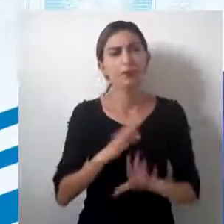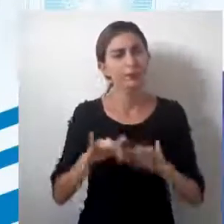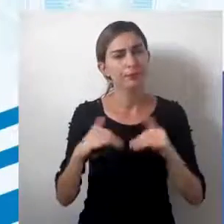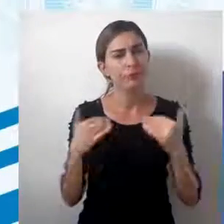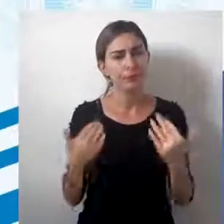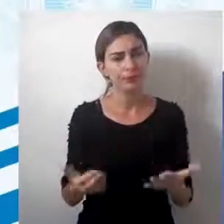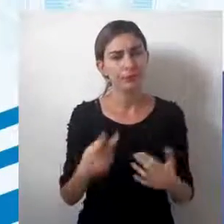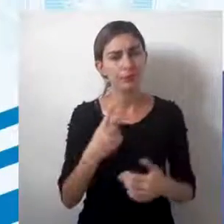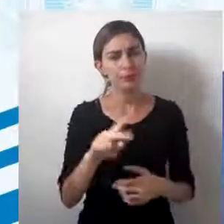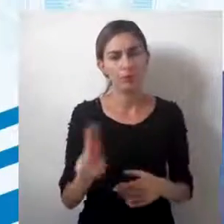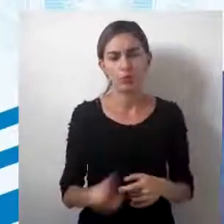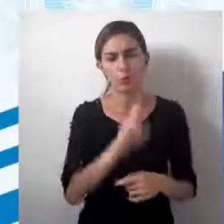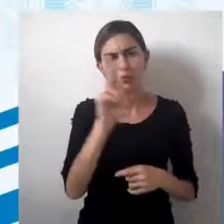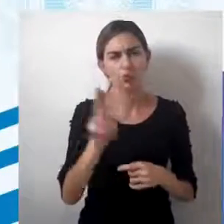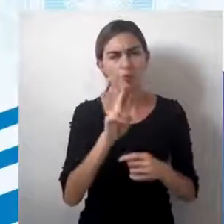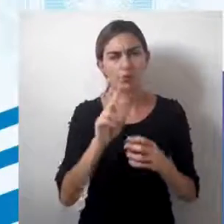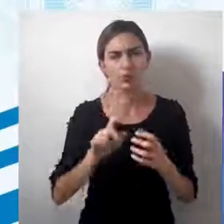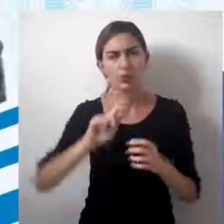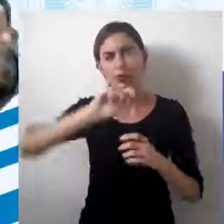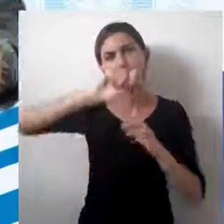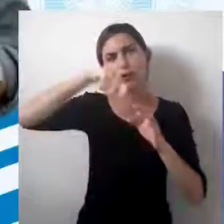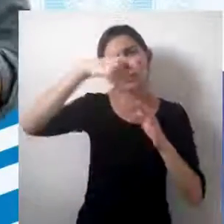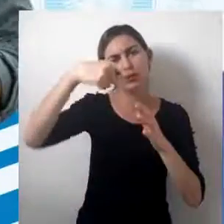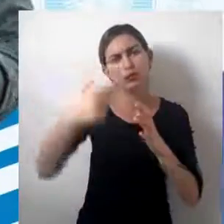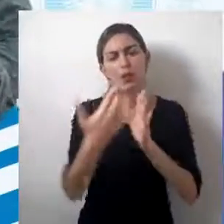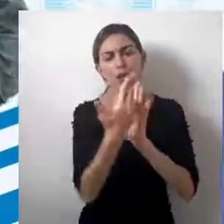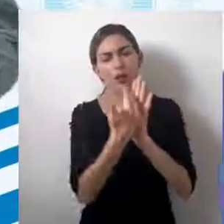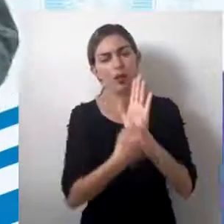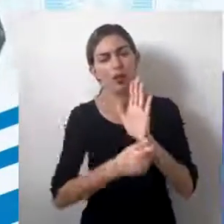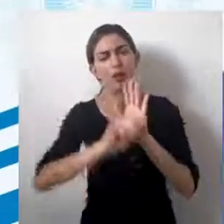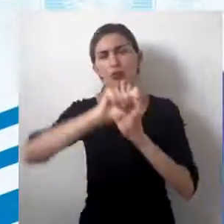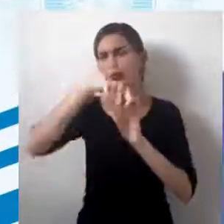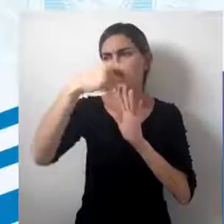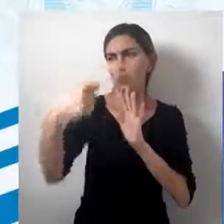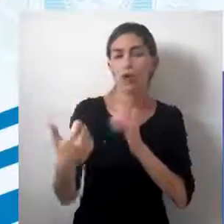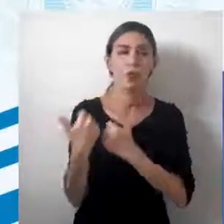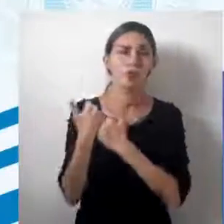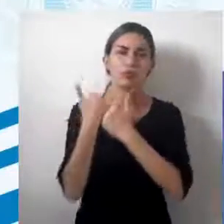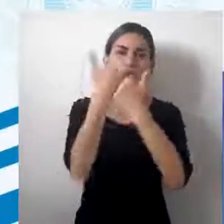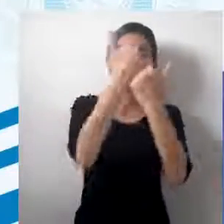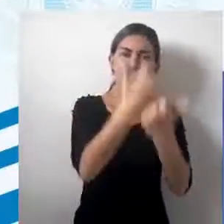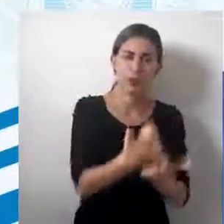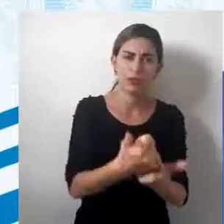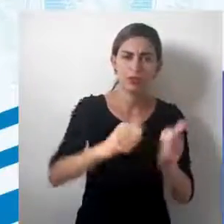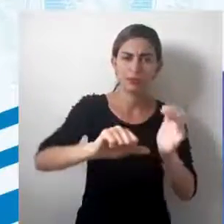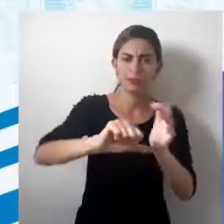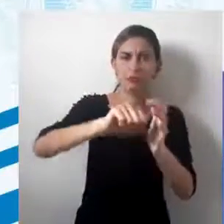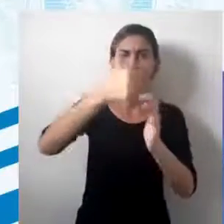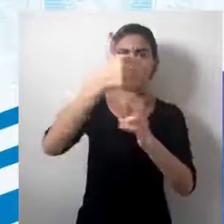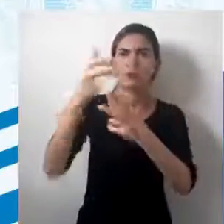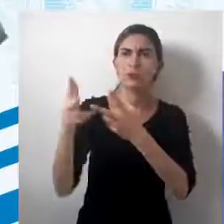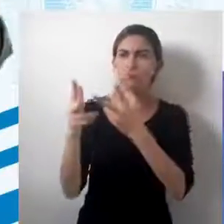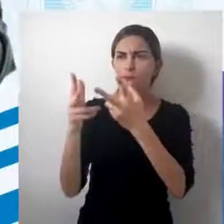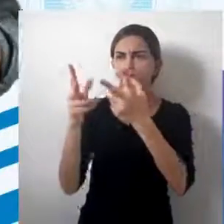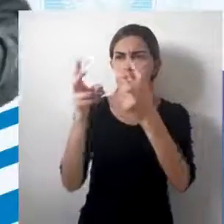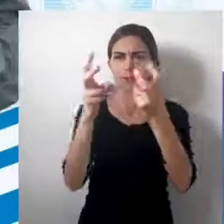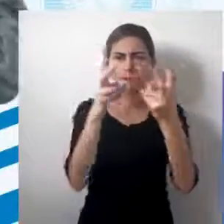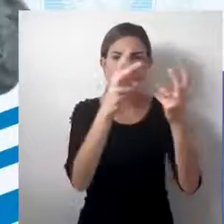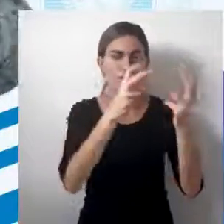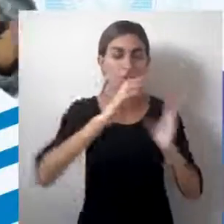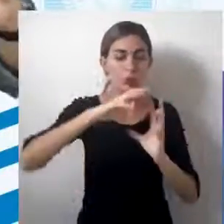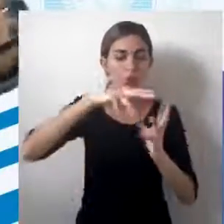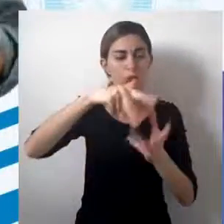Então, ele utiliza símbolos e desenhos para representar as primeiras percepções